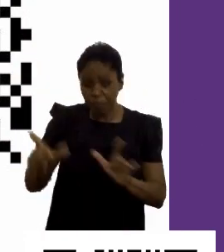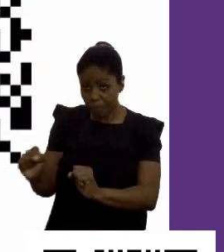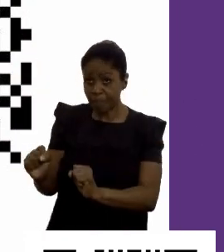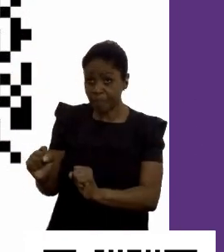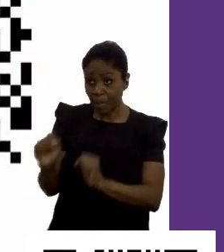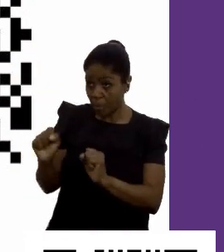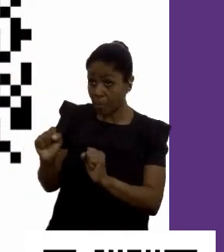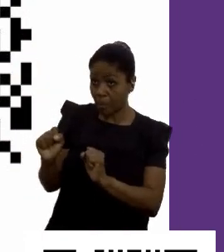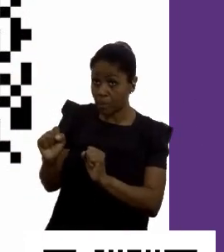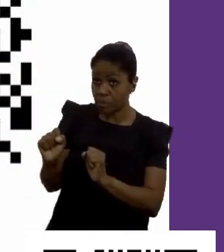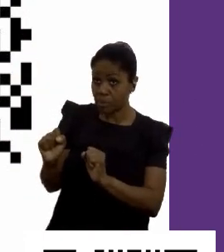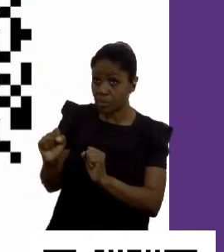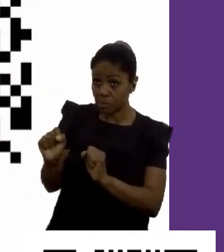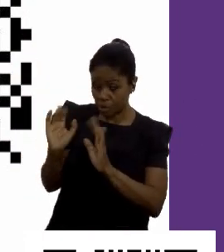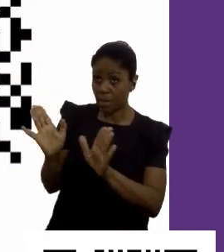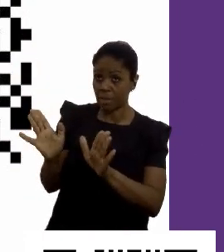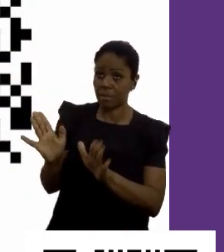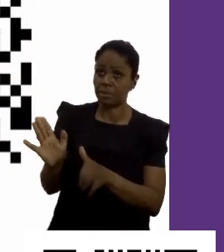Não foi?